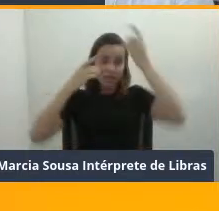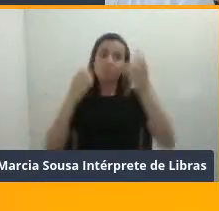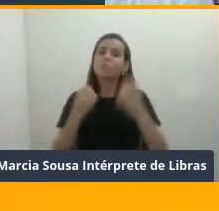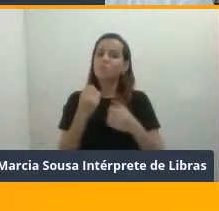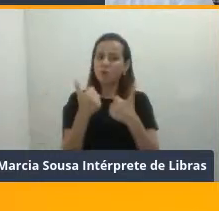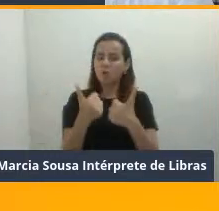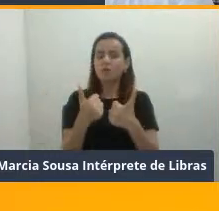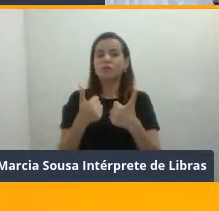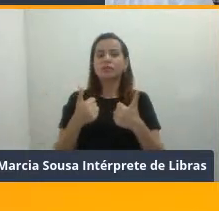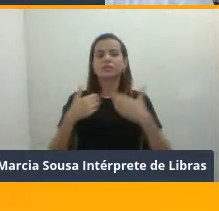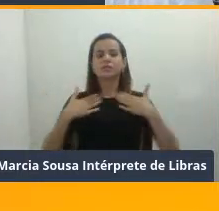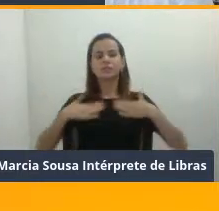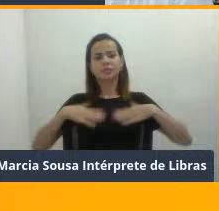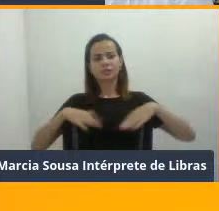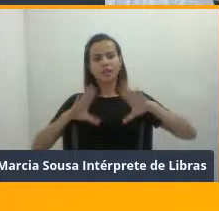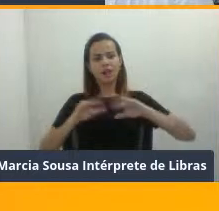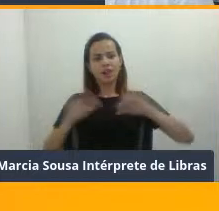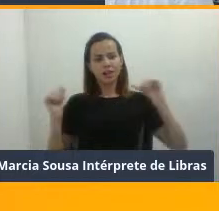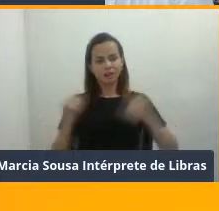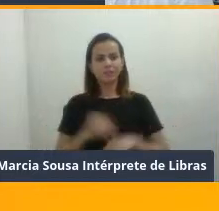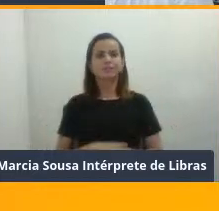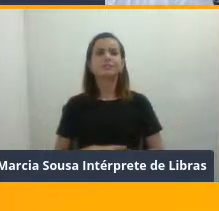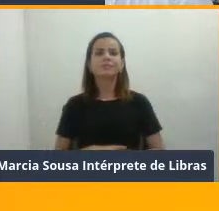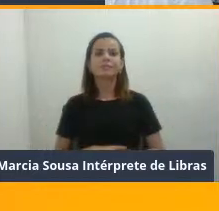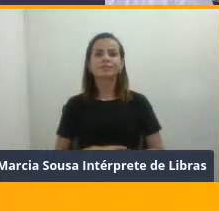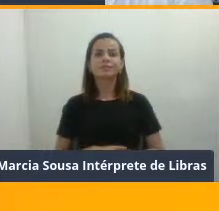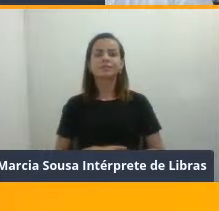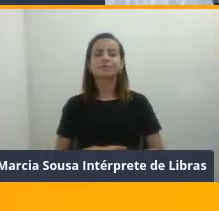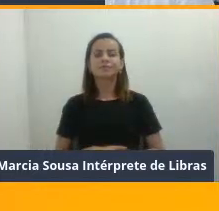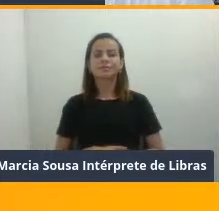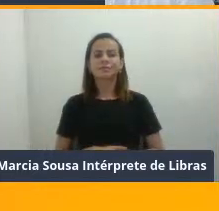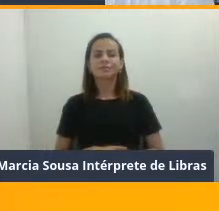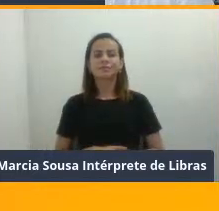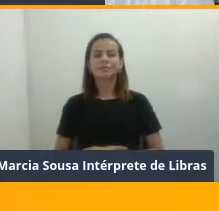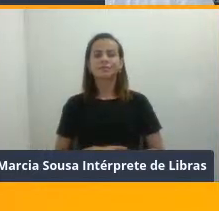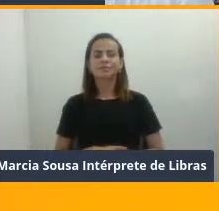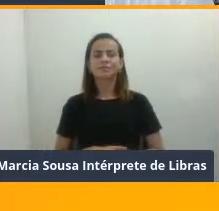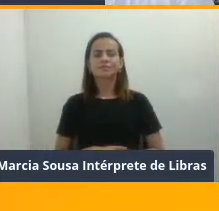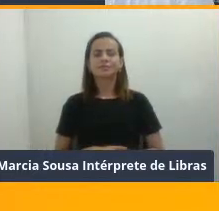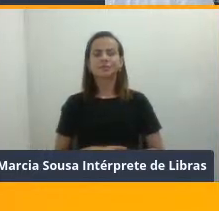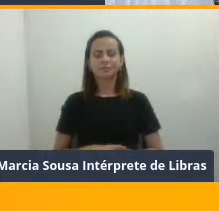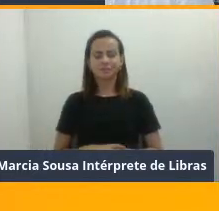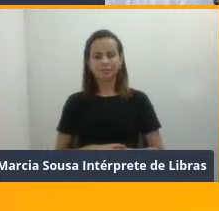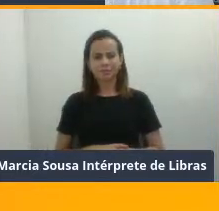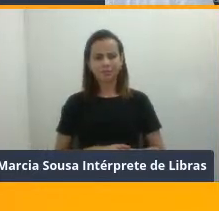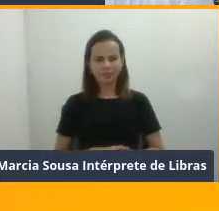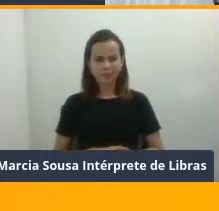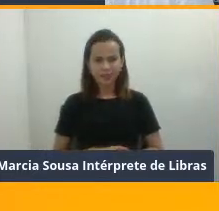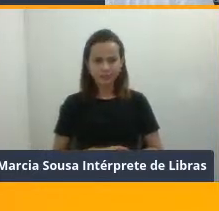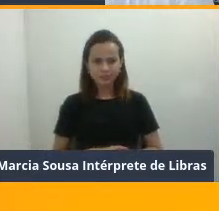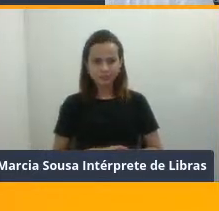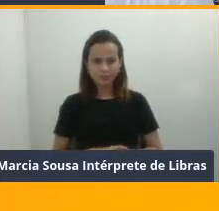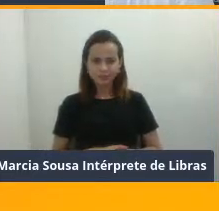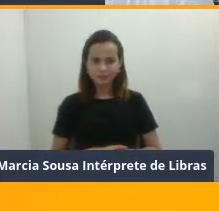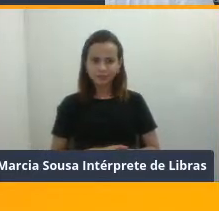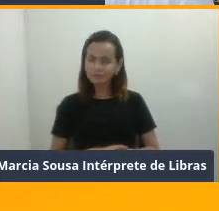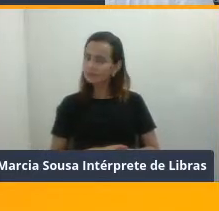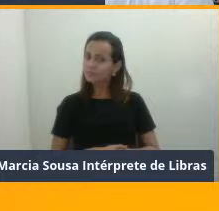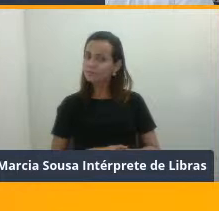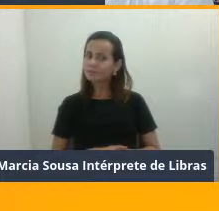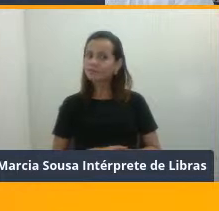Então, meu agradecimento à organização do Pint of Science. Eu fico disponível para